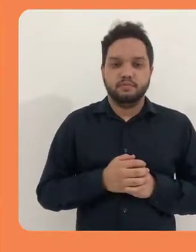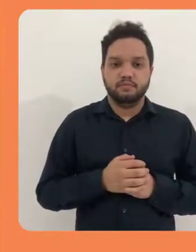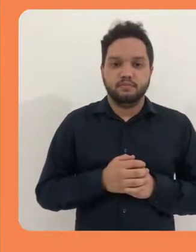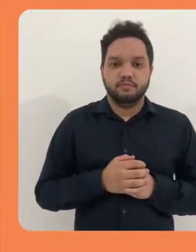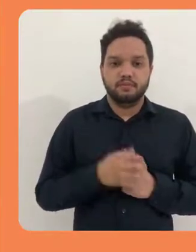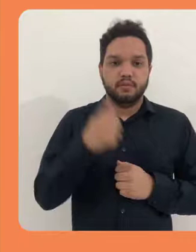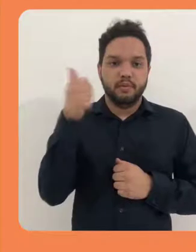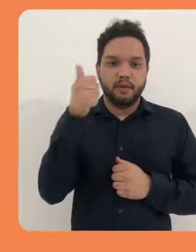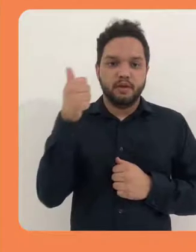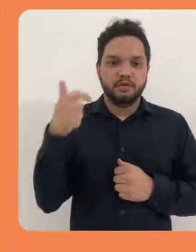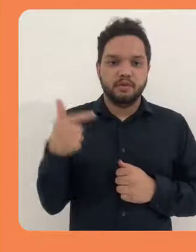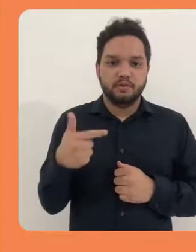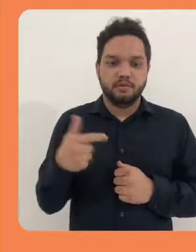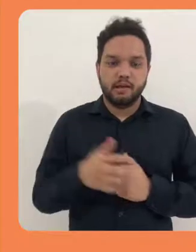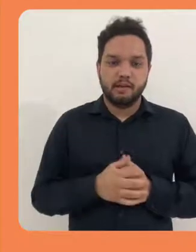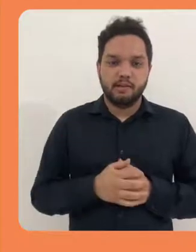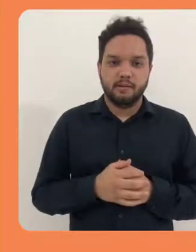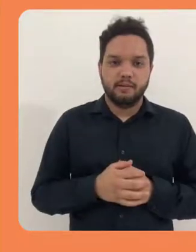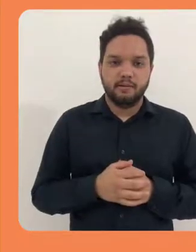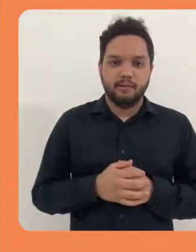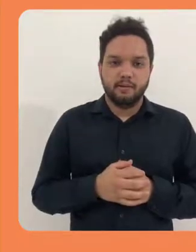Primeira, segunda.